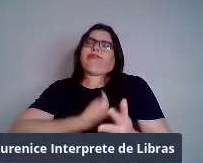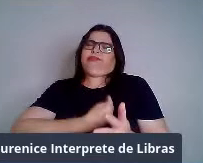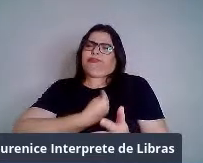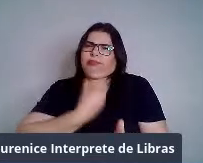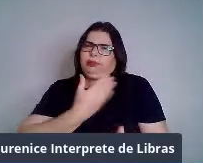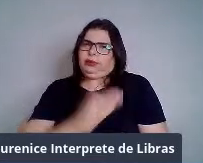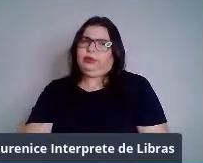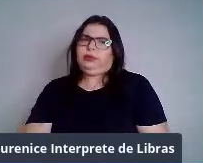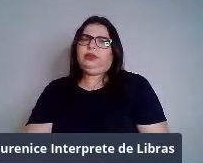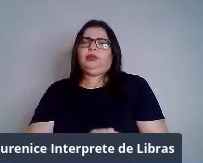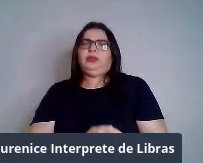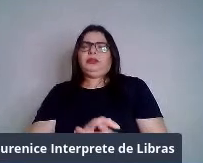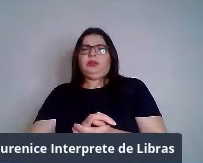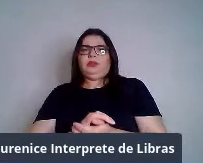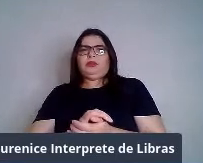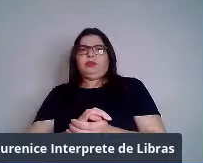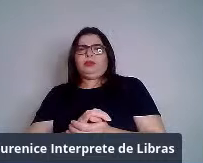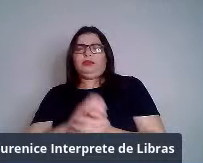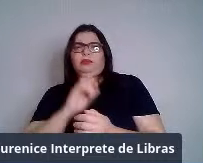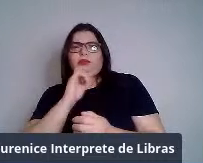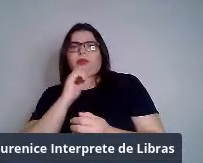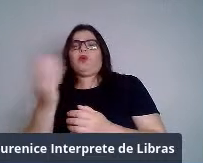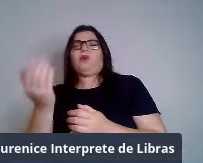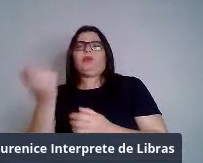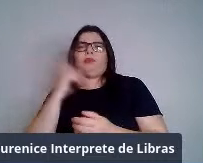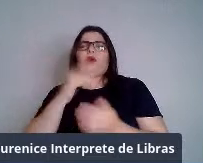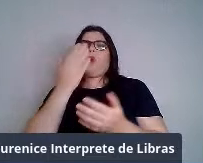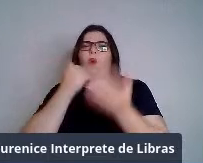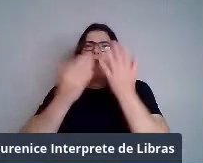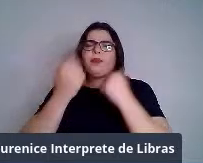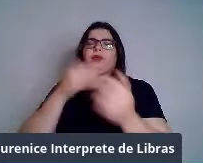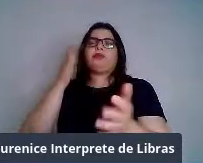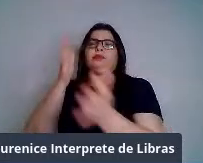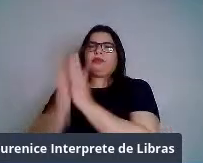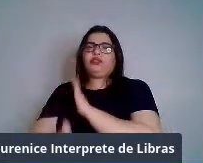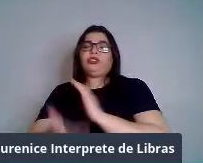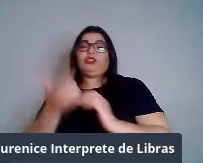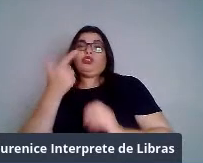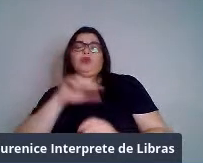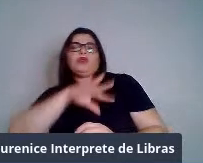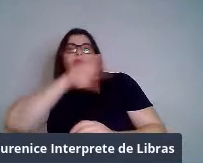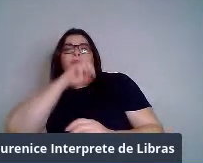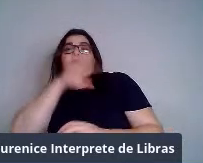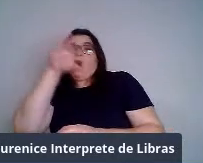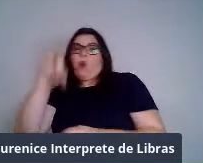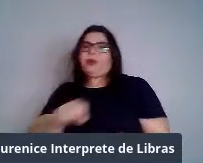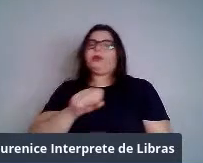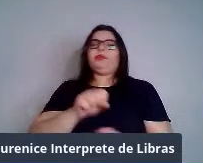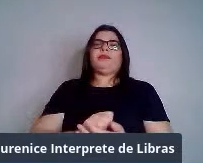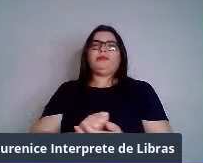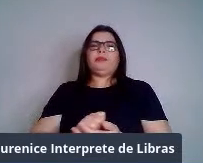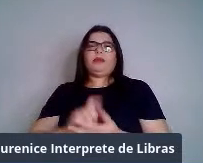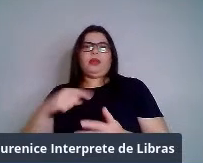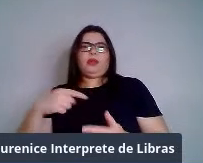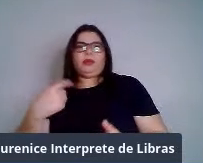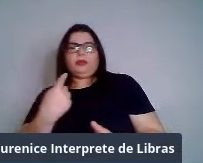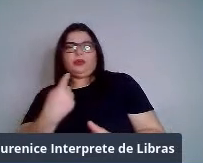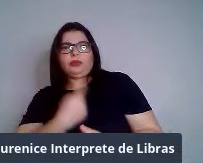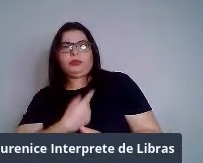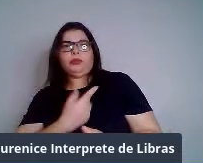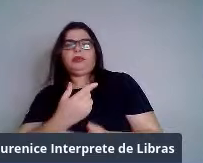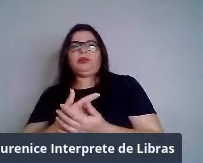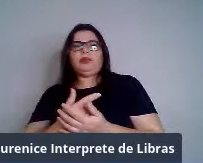se alimentar, fugir de predadores, se reproduzir. Então, nós cientistas representamos esse uso do espaço por meio desses